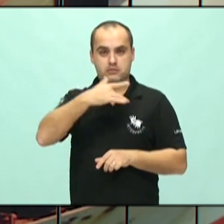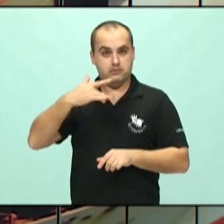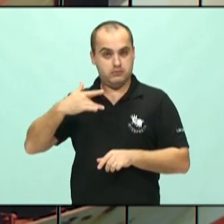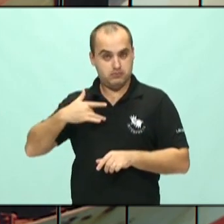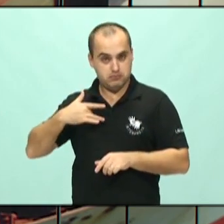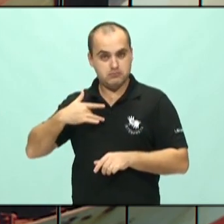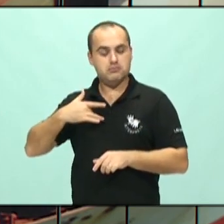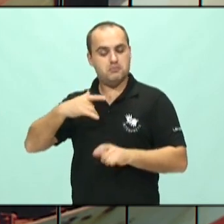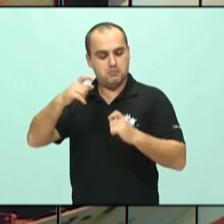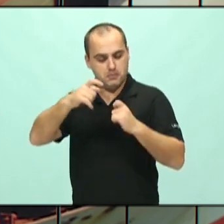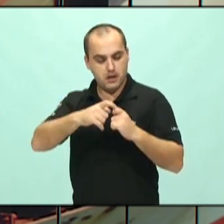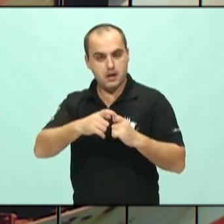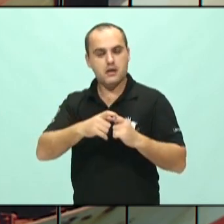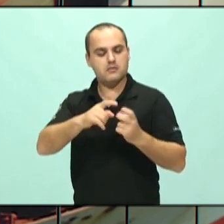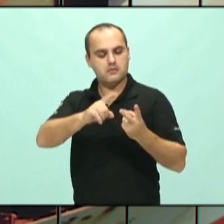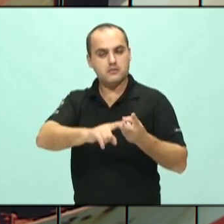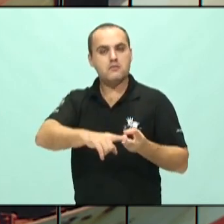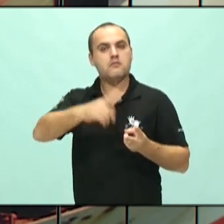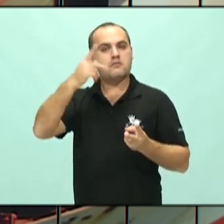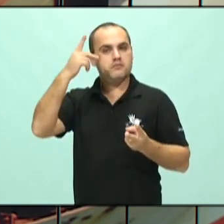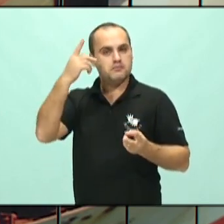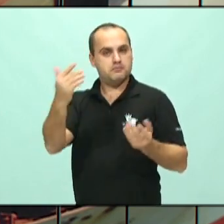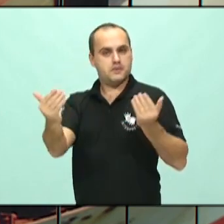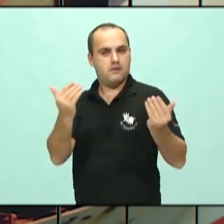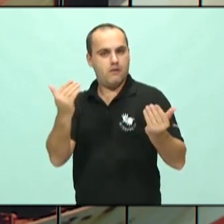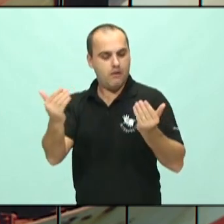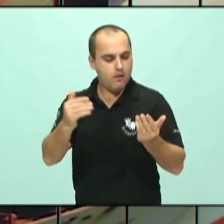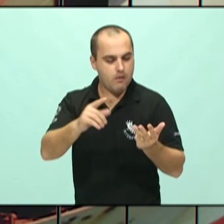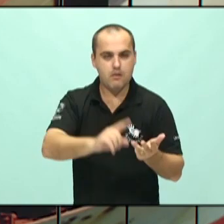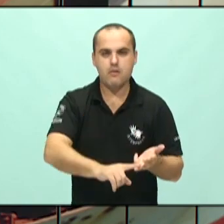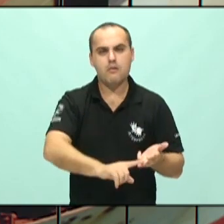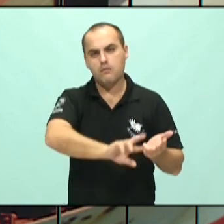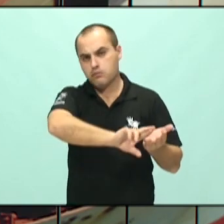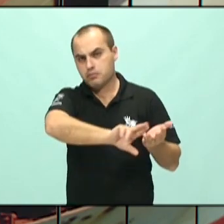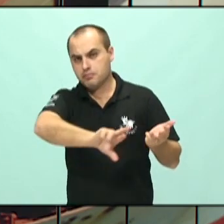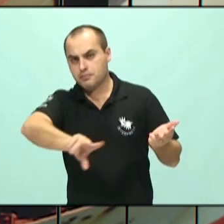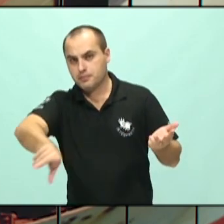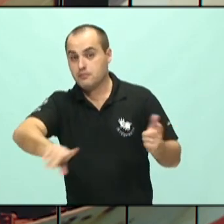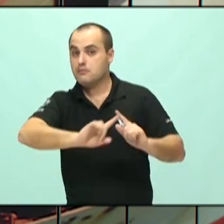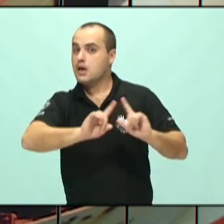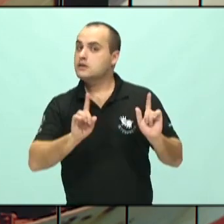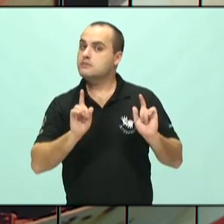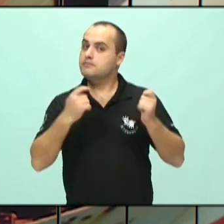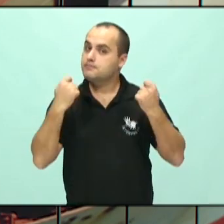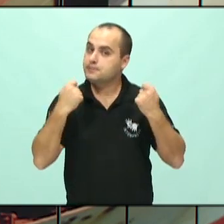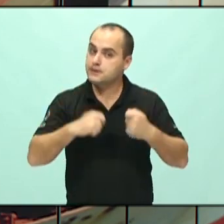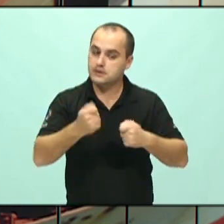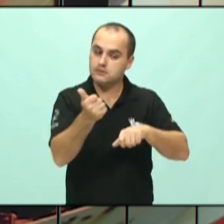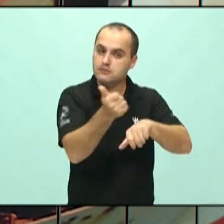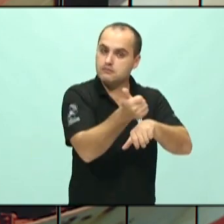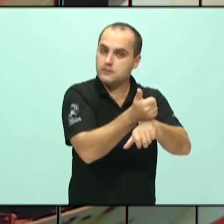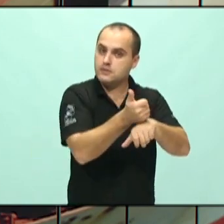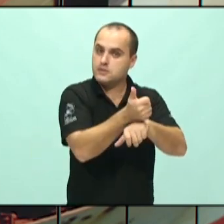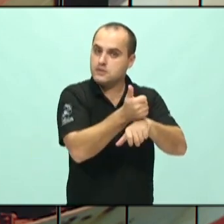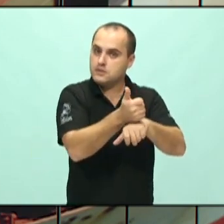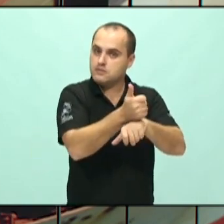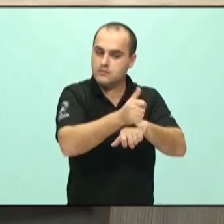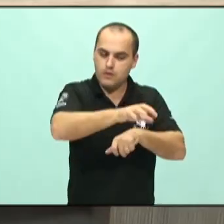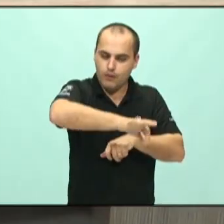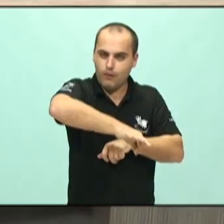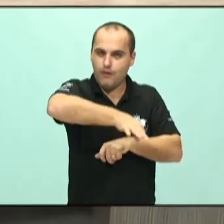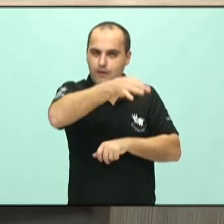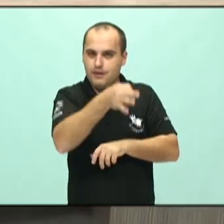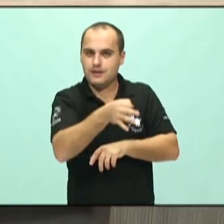um psicólogo, né? E são profissionais que devem estar adequados para realmente enxergar a